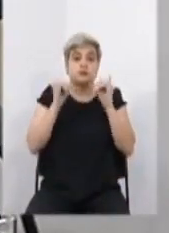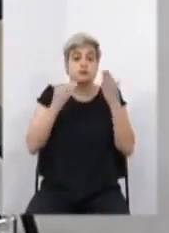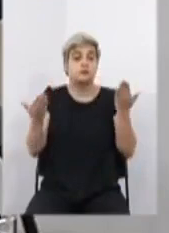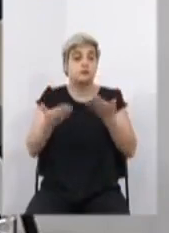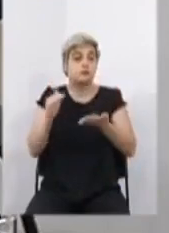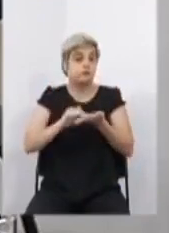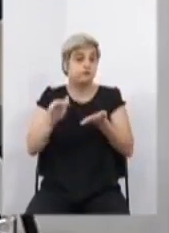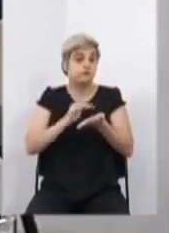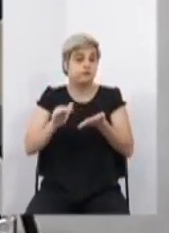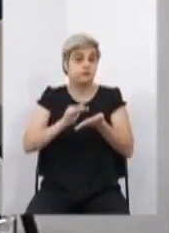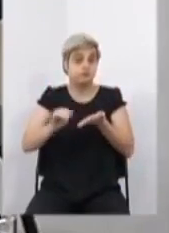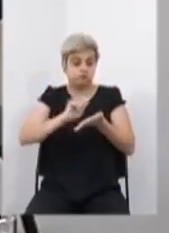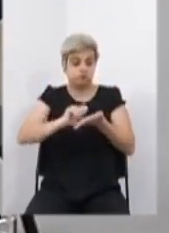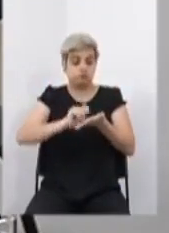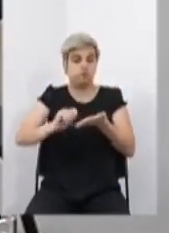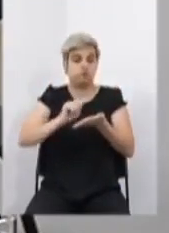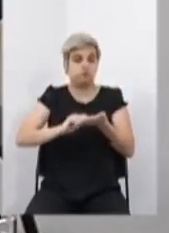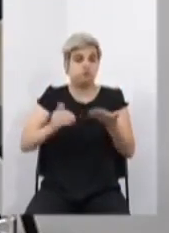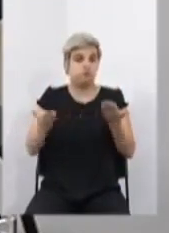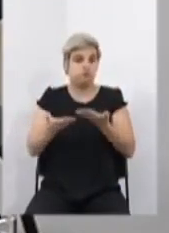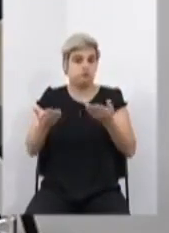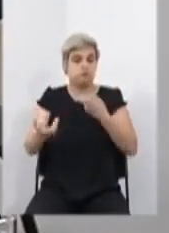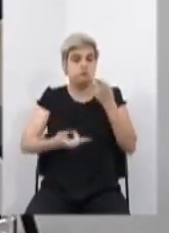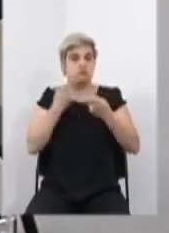escutando e vai fazer a redação. Deputado?